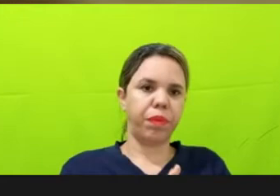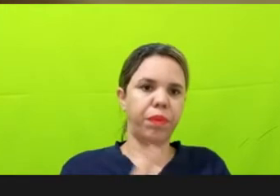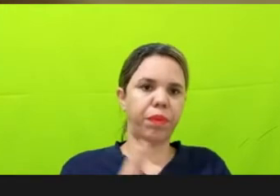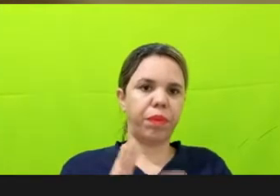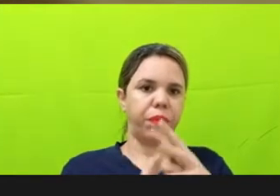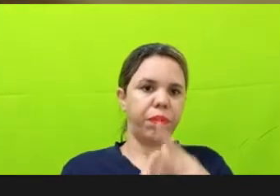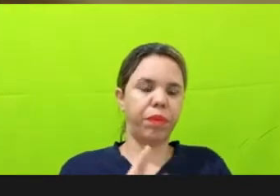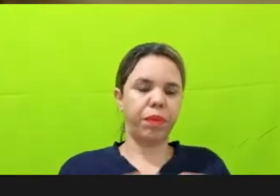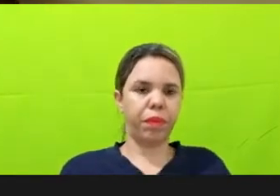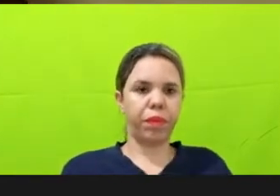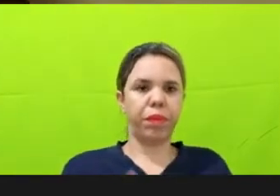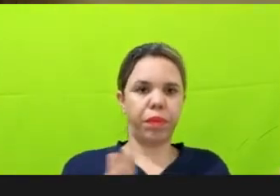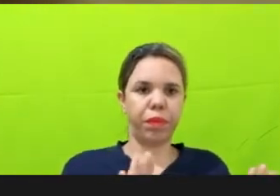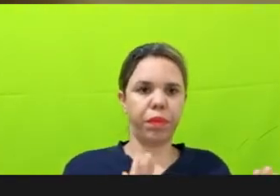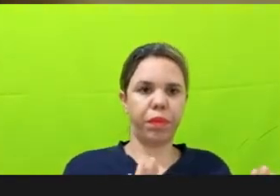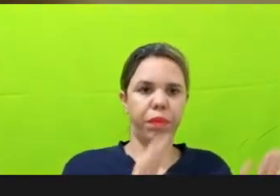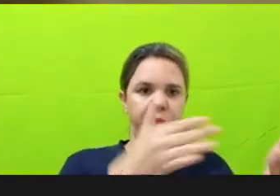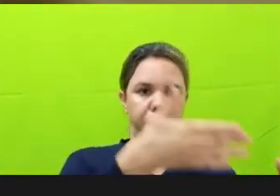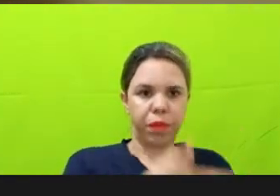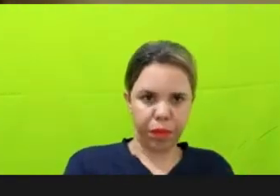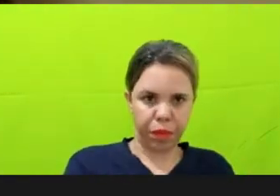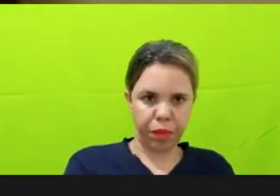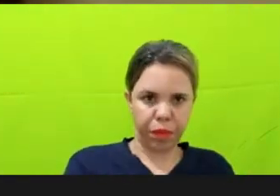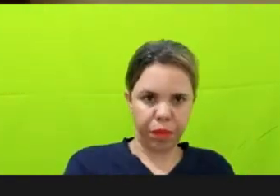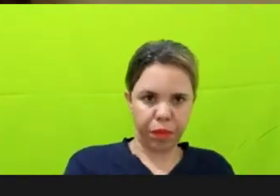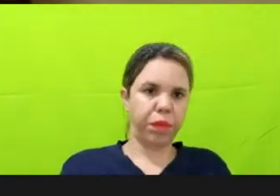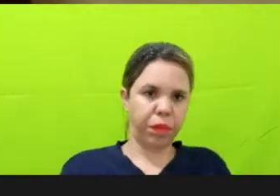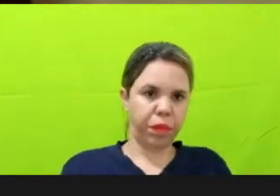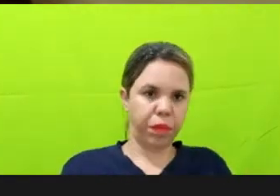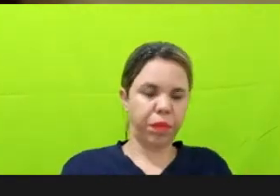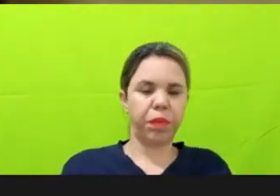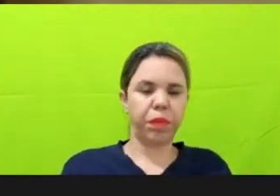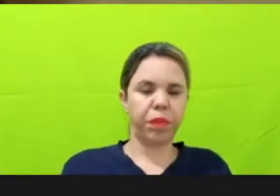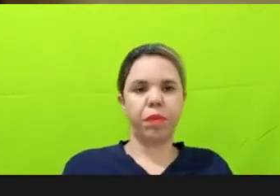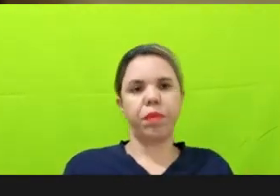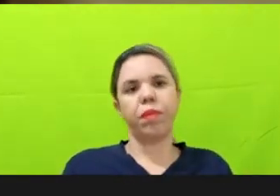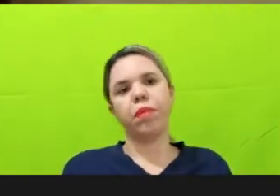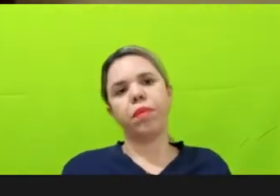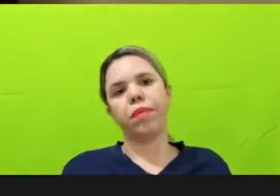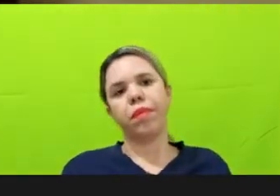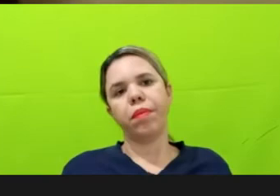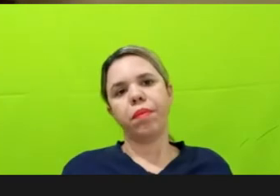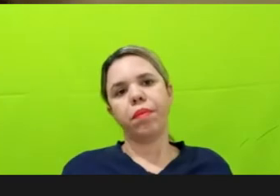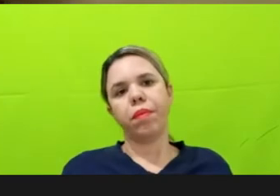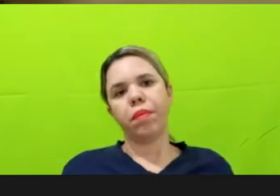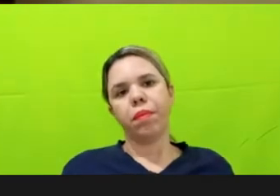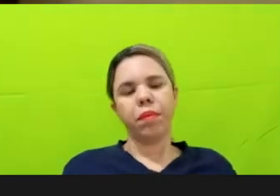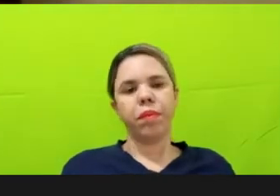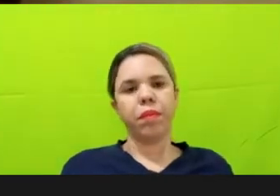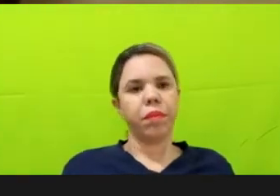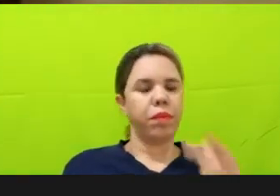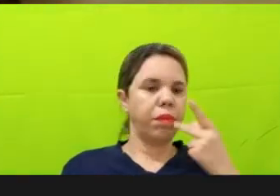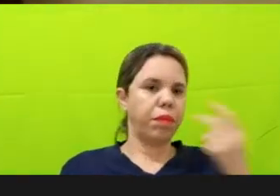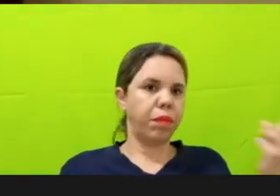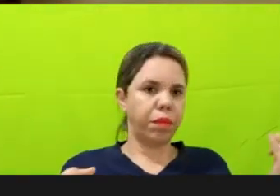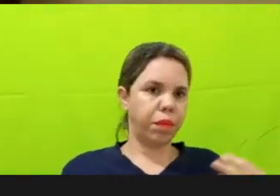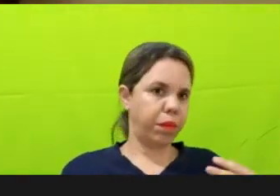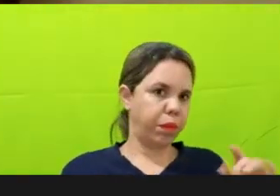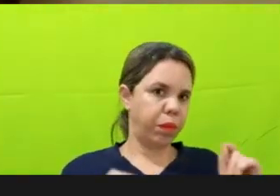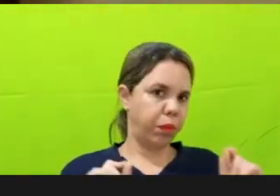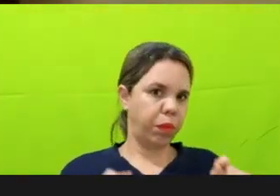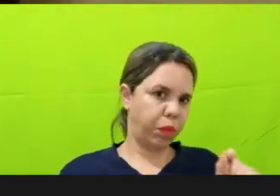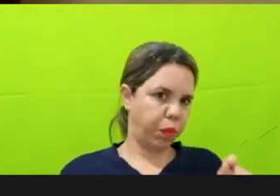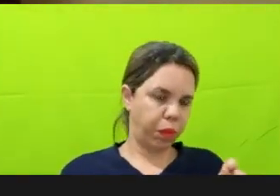voltadas para a Amazônia, é a pior categoria quando a gente fala de transparência ativa das informações.